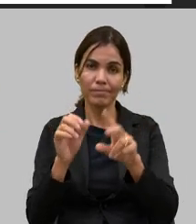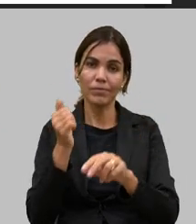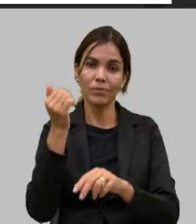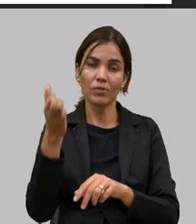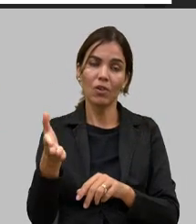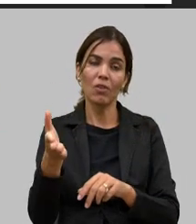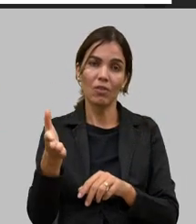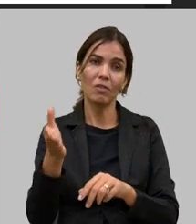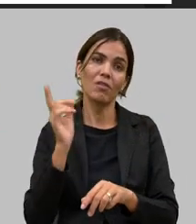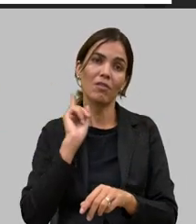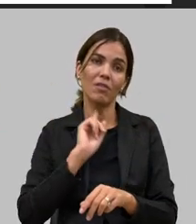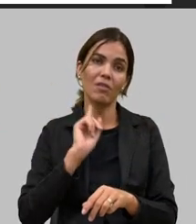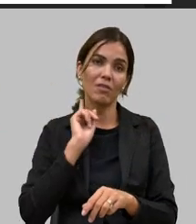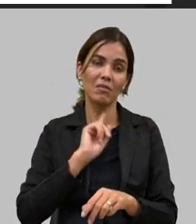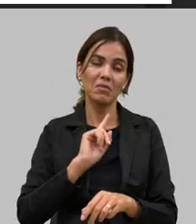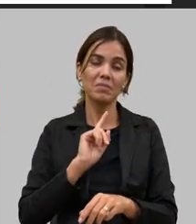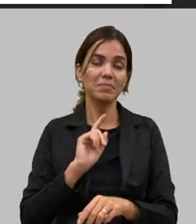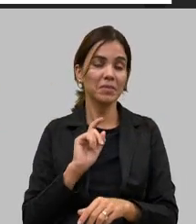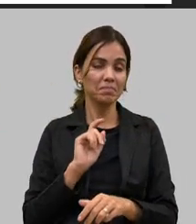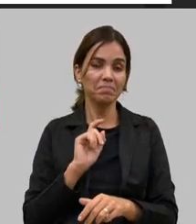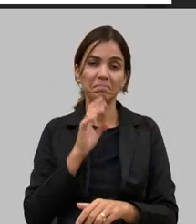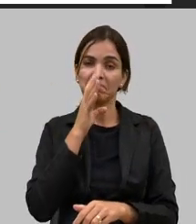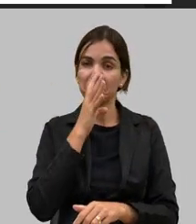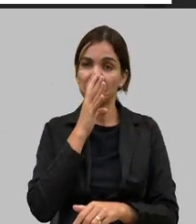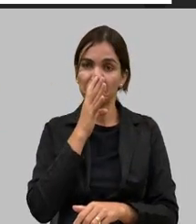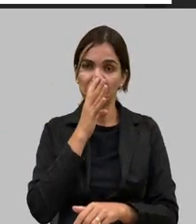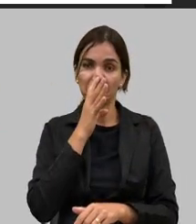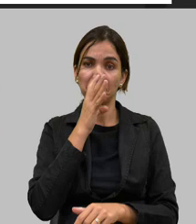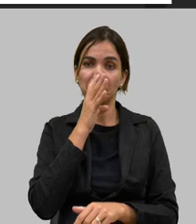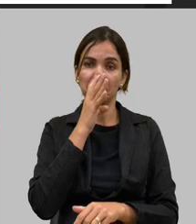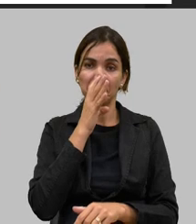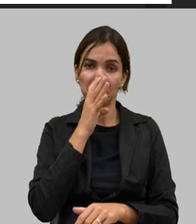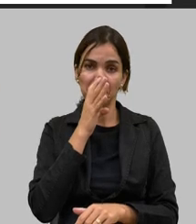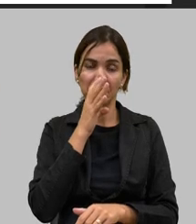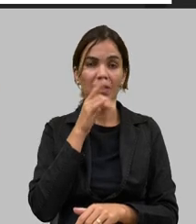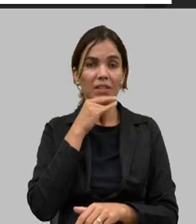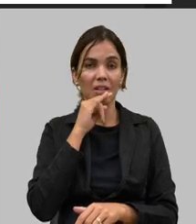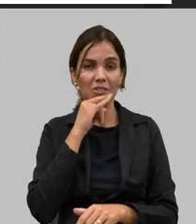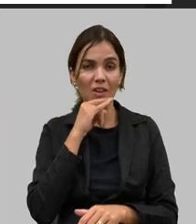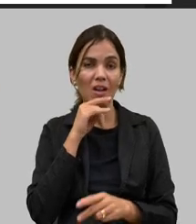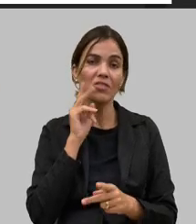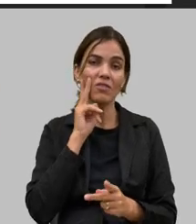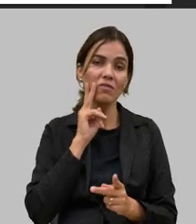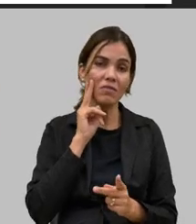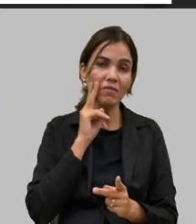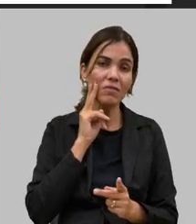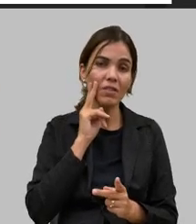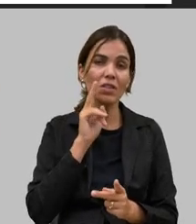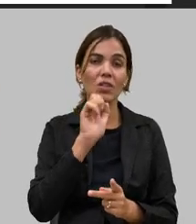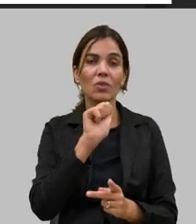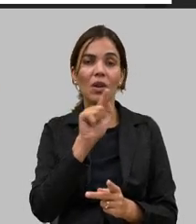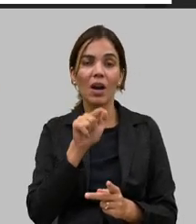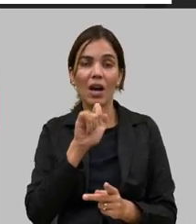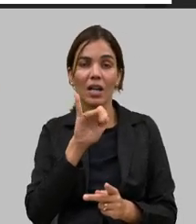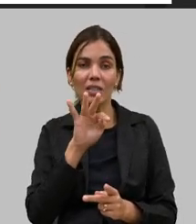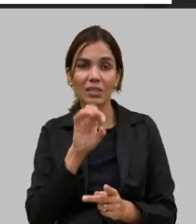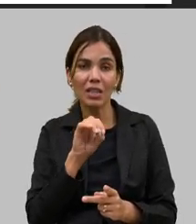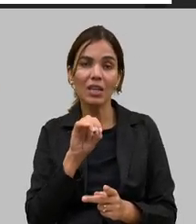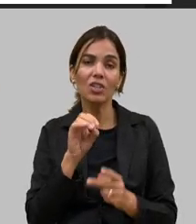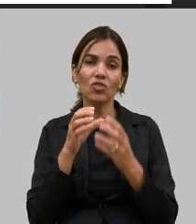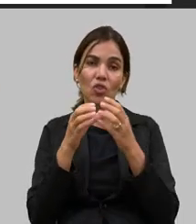esses produtos que nós temos de valor agregado cachaça vinho azeite ovos mel pescado